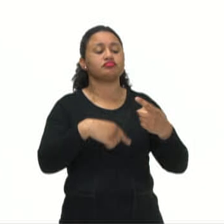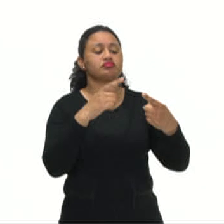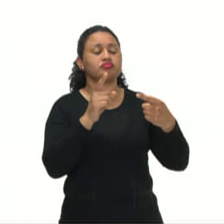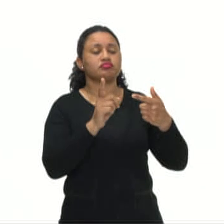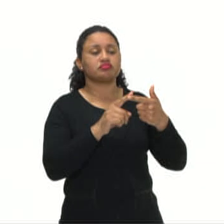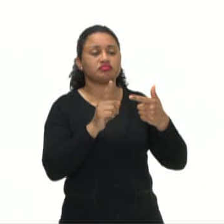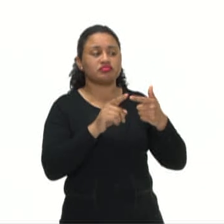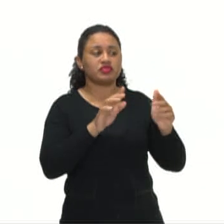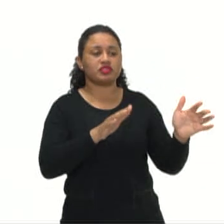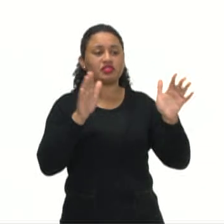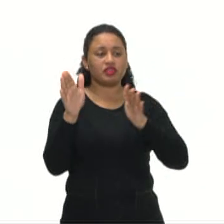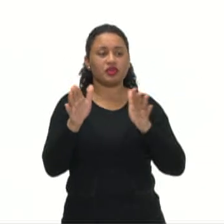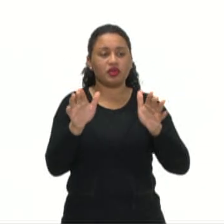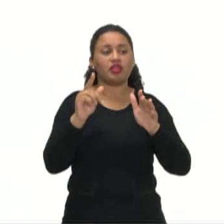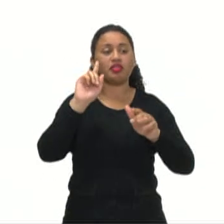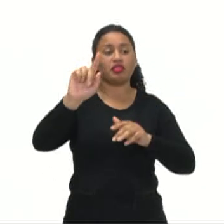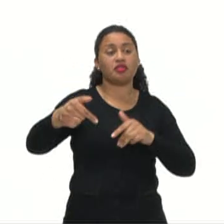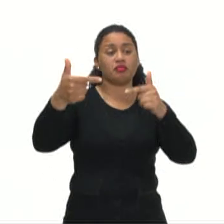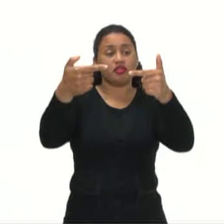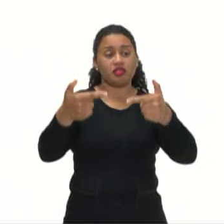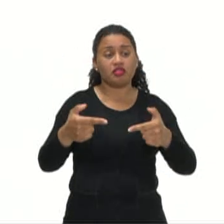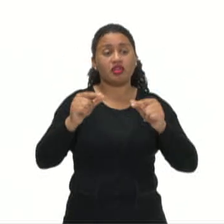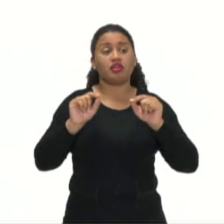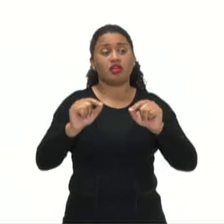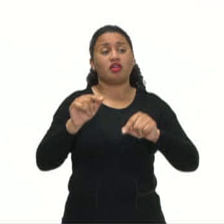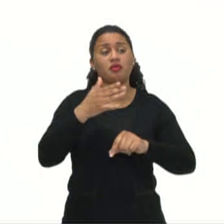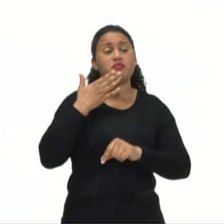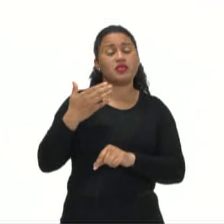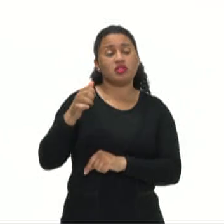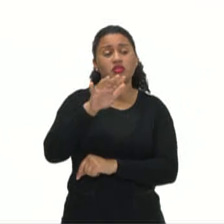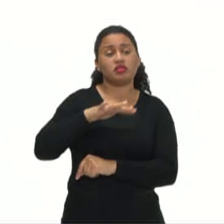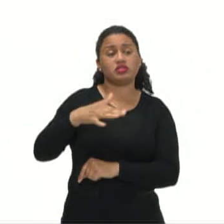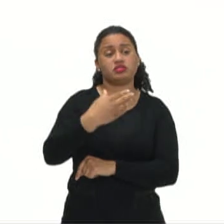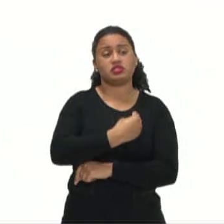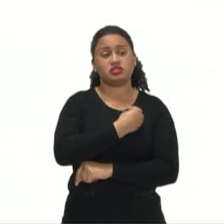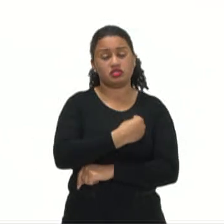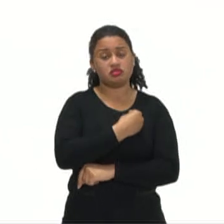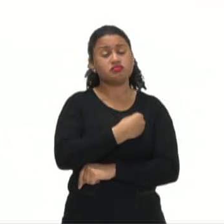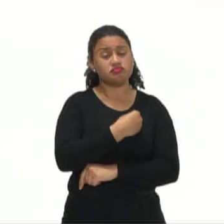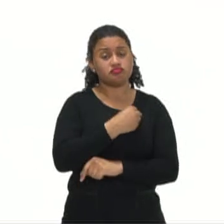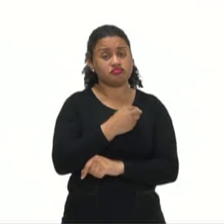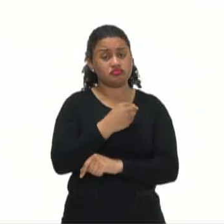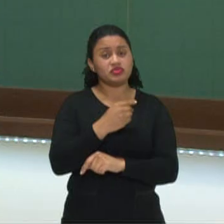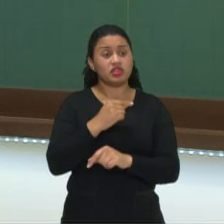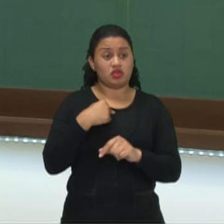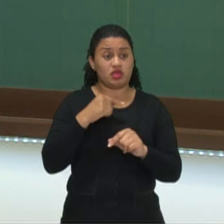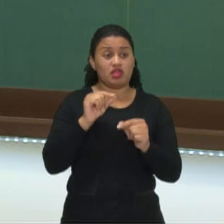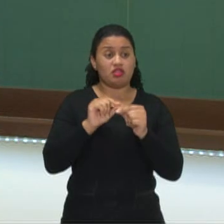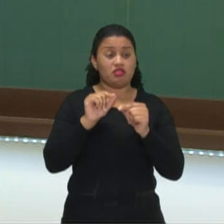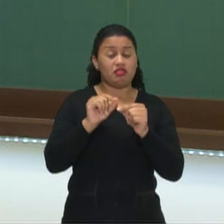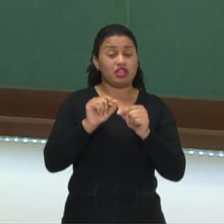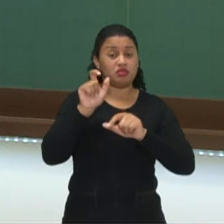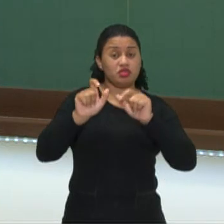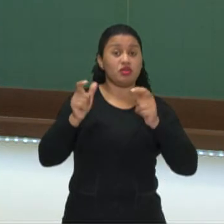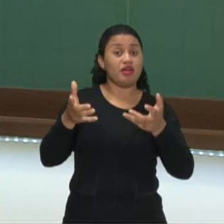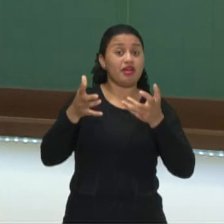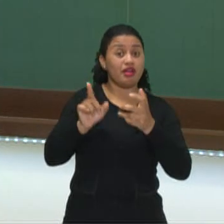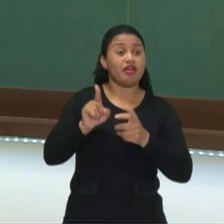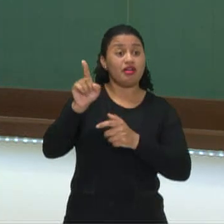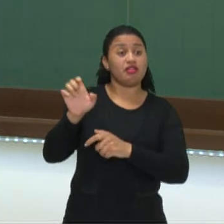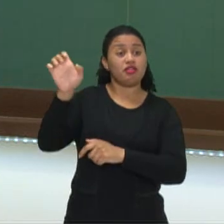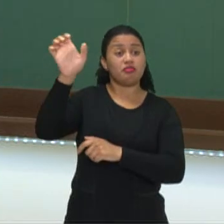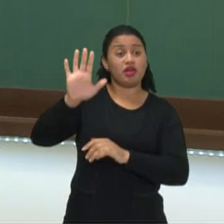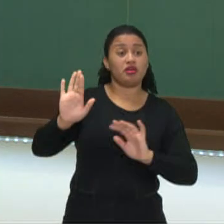pós-guerra. No pós-guerra, nós tivemos melhores condições de vida que acabam atraindo de novo as pessoas